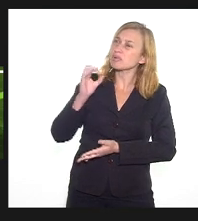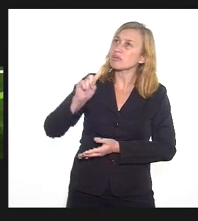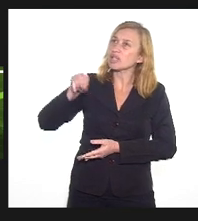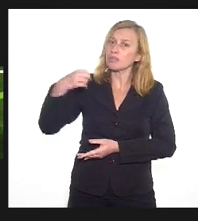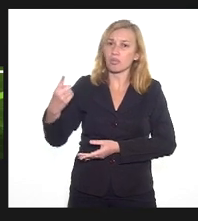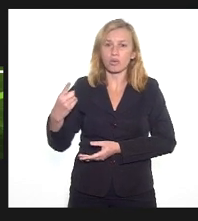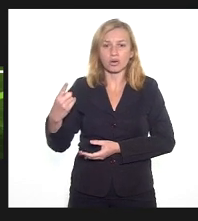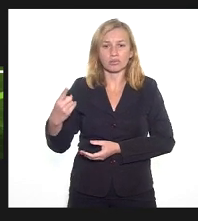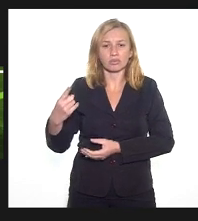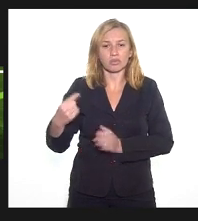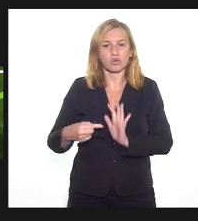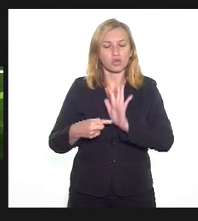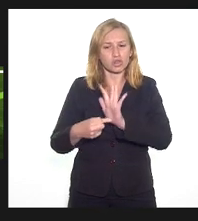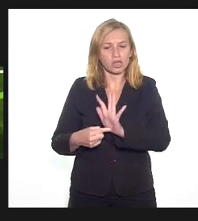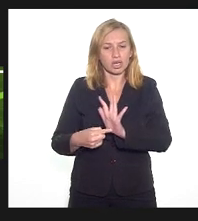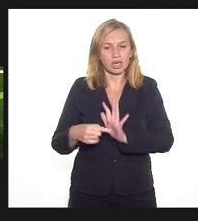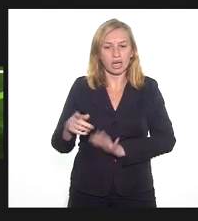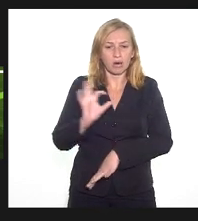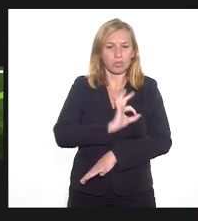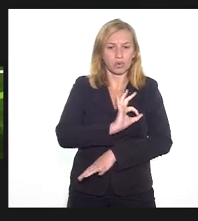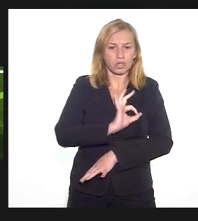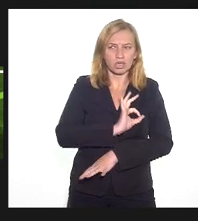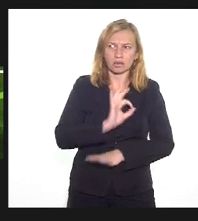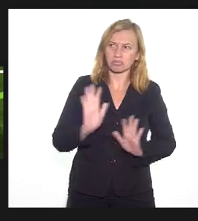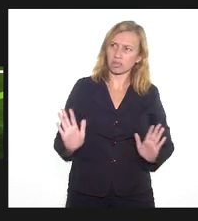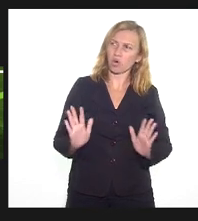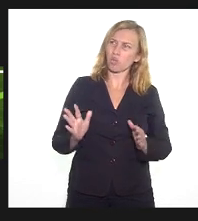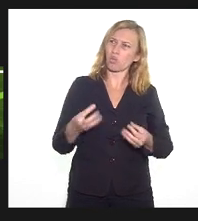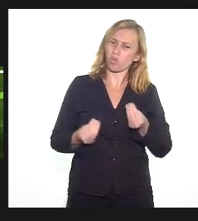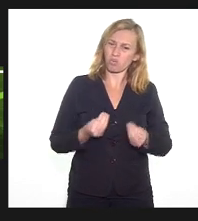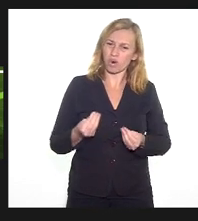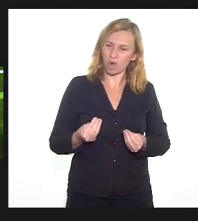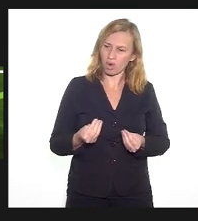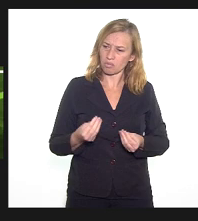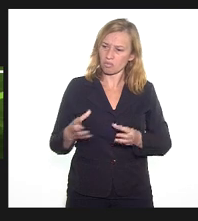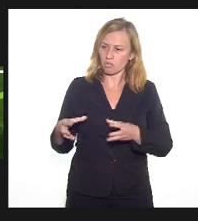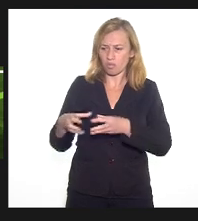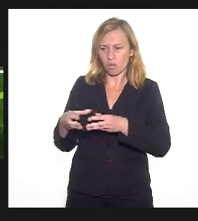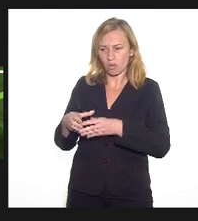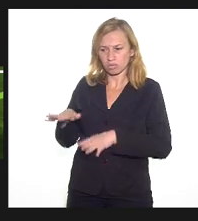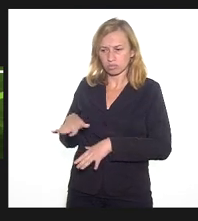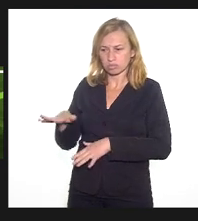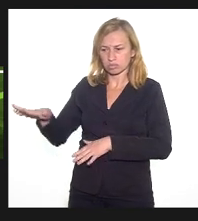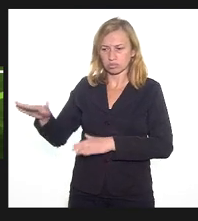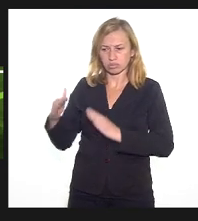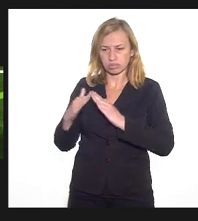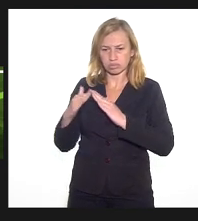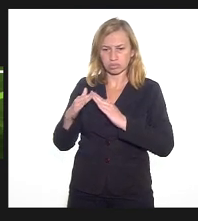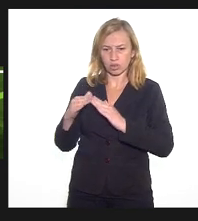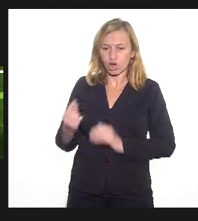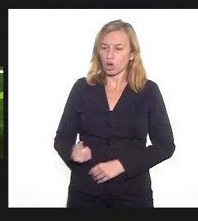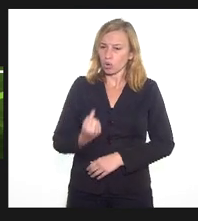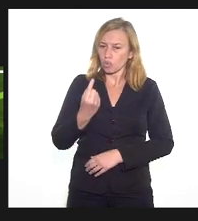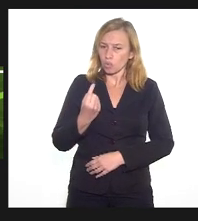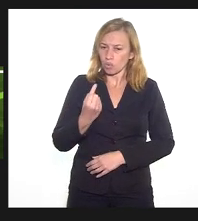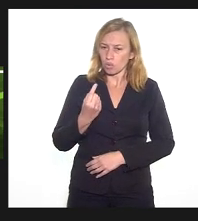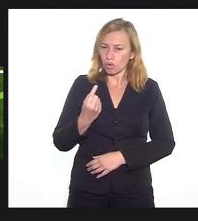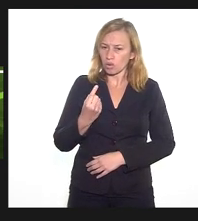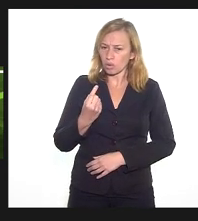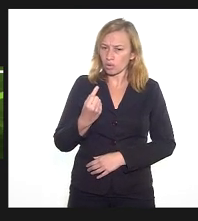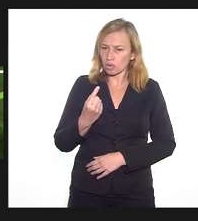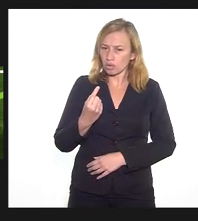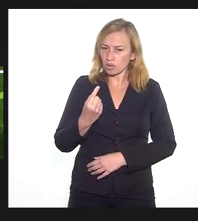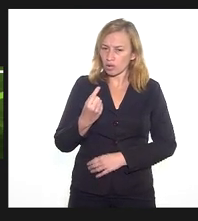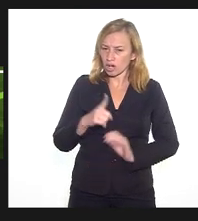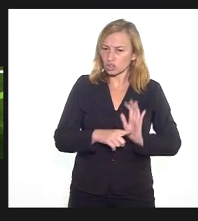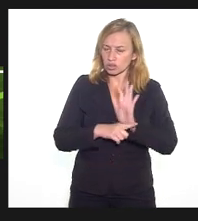desconfortável. Por que me deixou confortável? Como é que você mora na comunidade e você, um colaborador de um grupo de polícia especial?